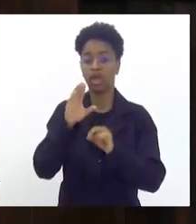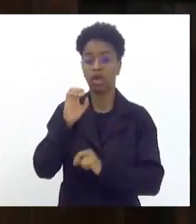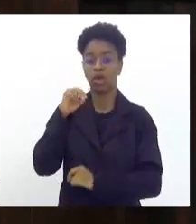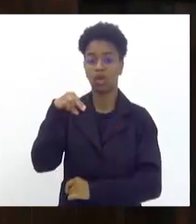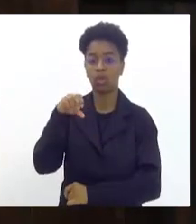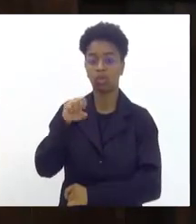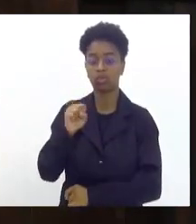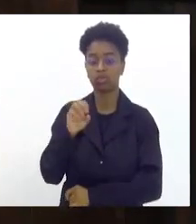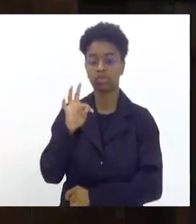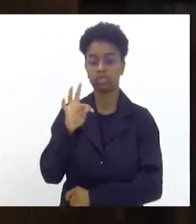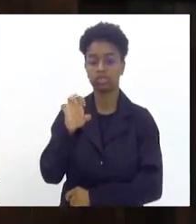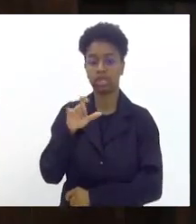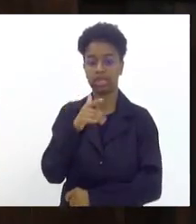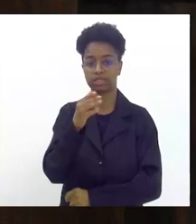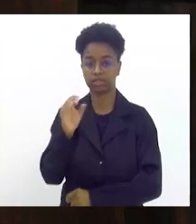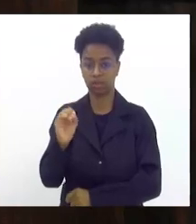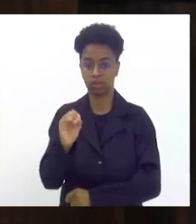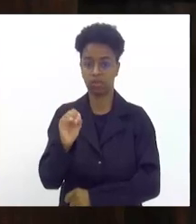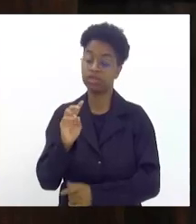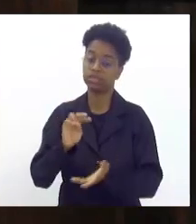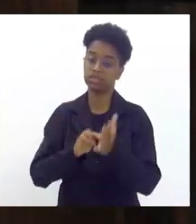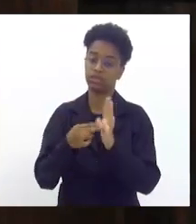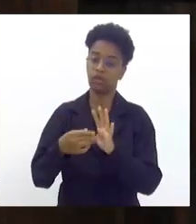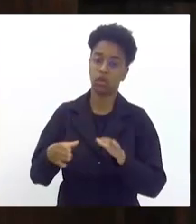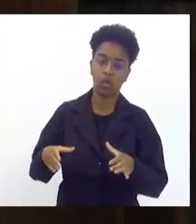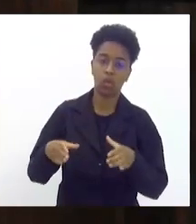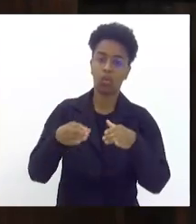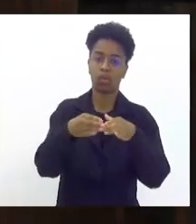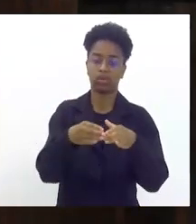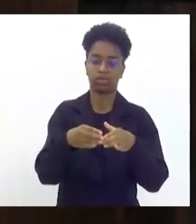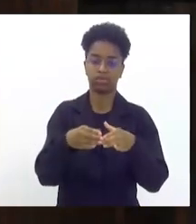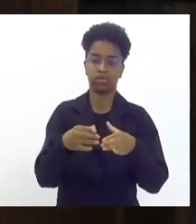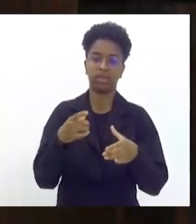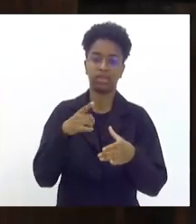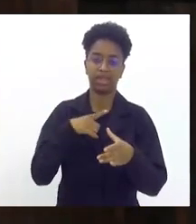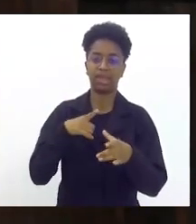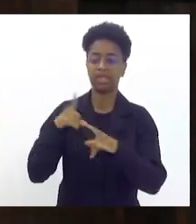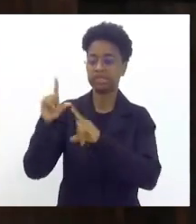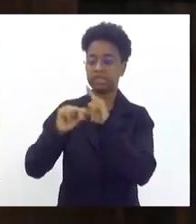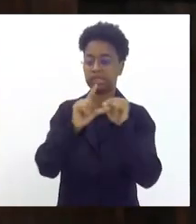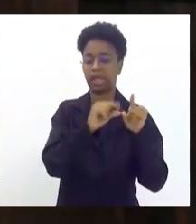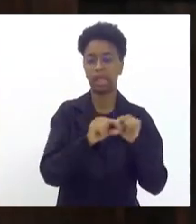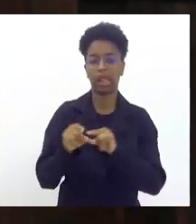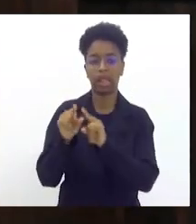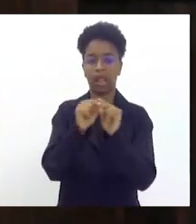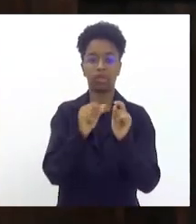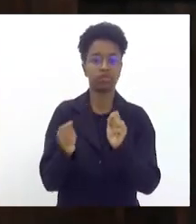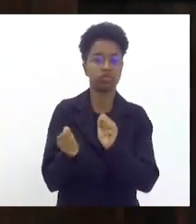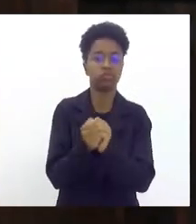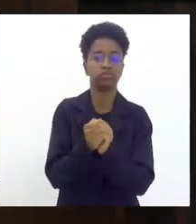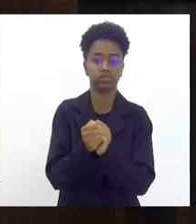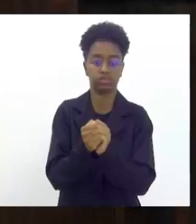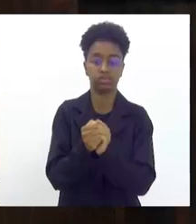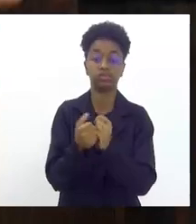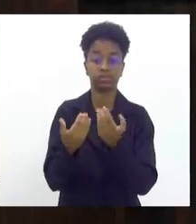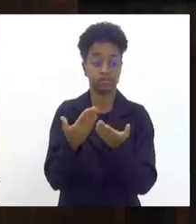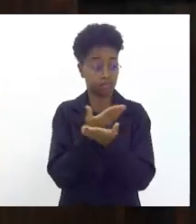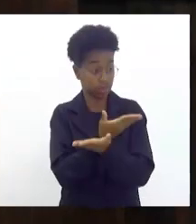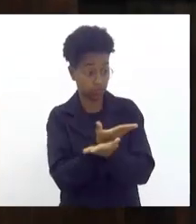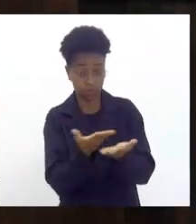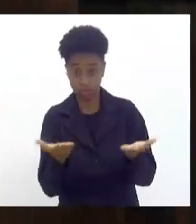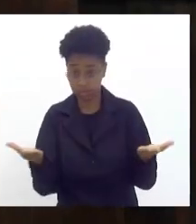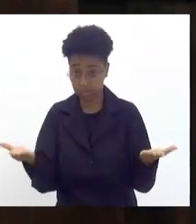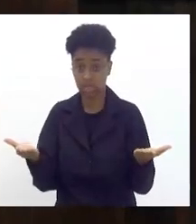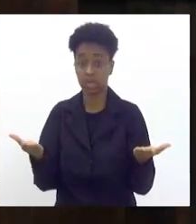frente um coletivo, tantas estrelas e uma constelação. é esse corpo que